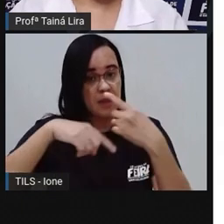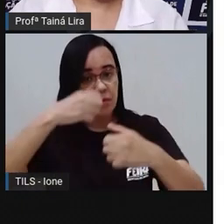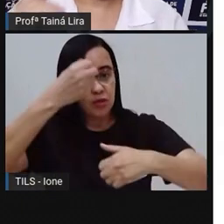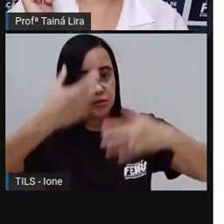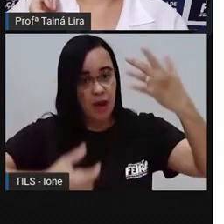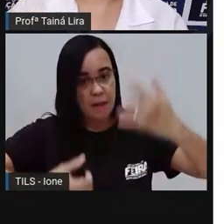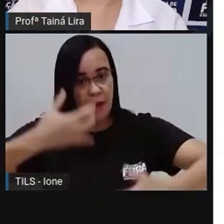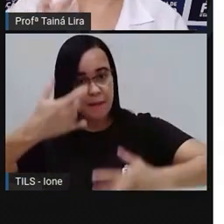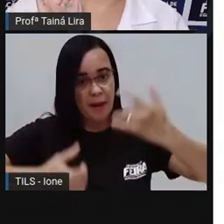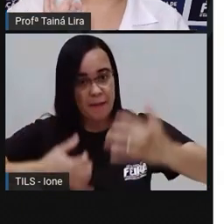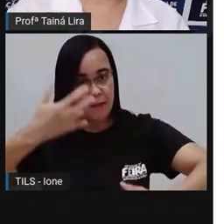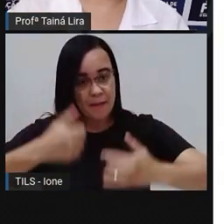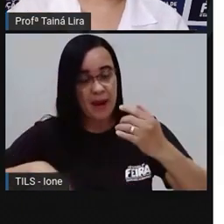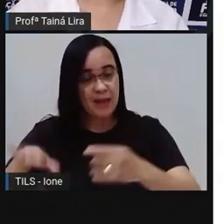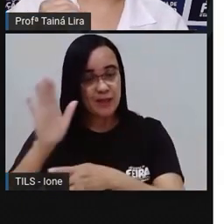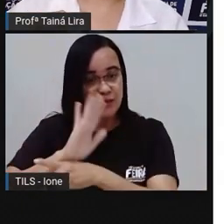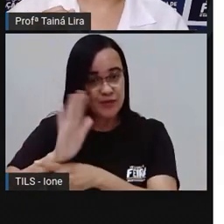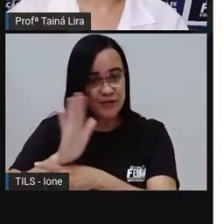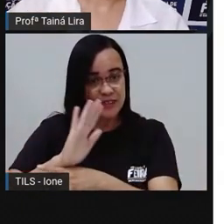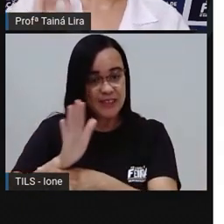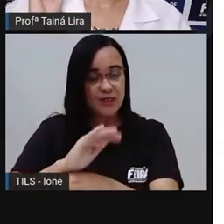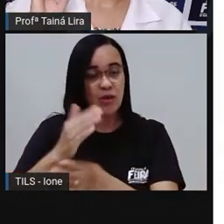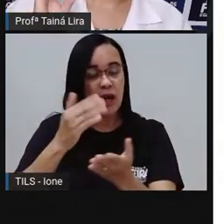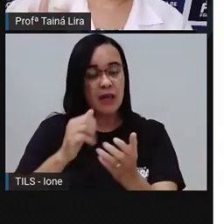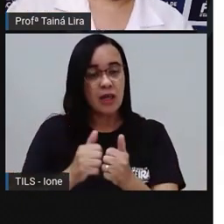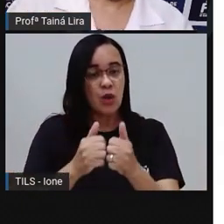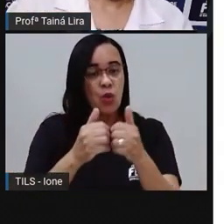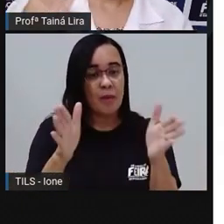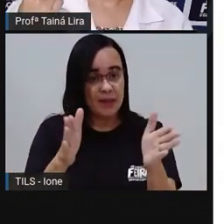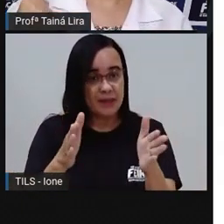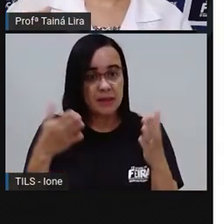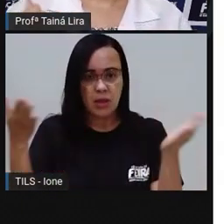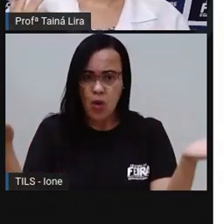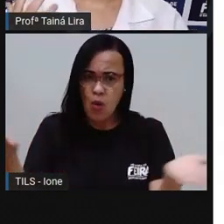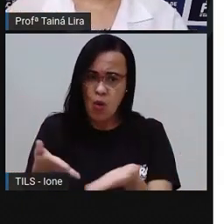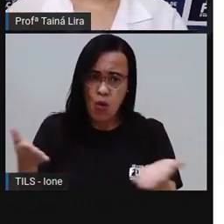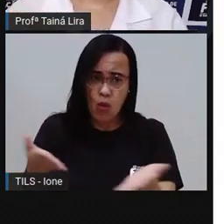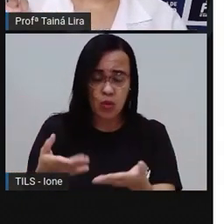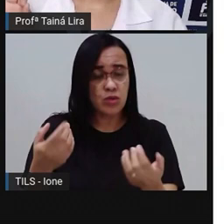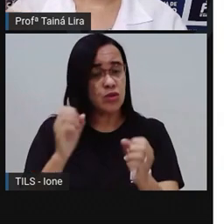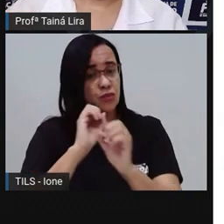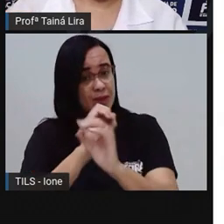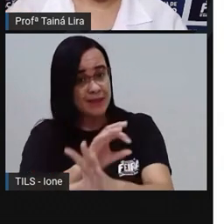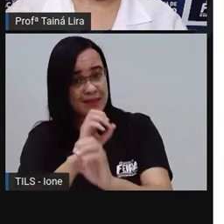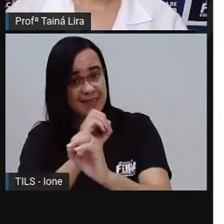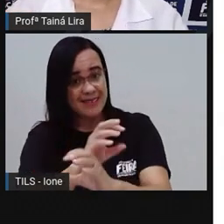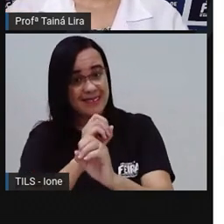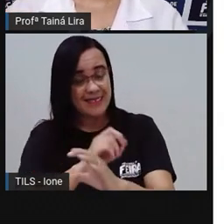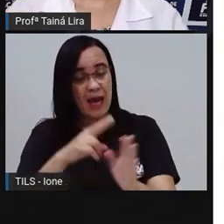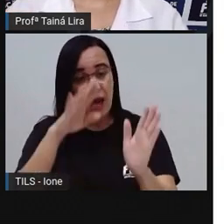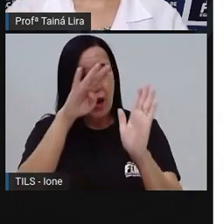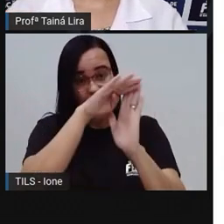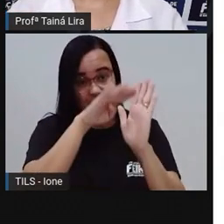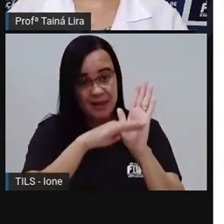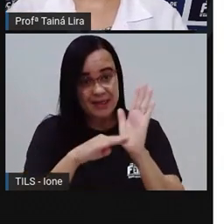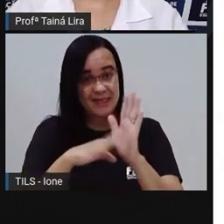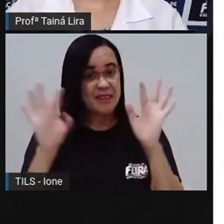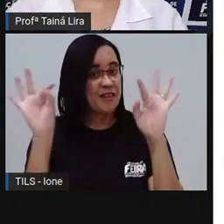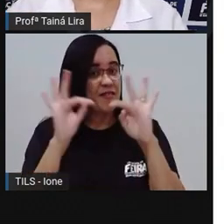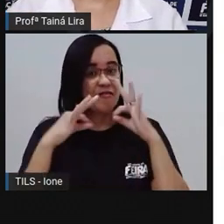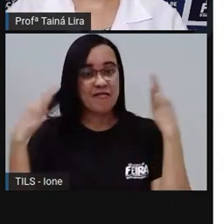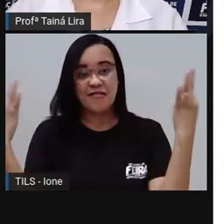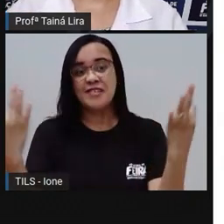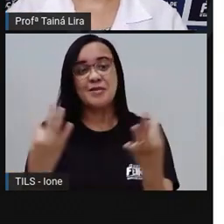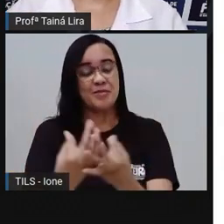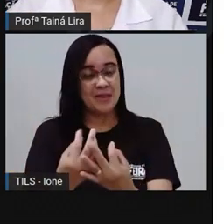apresentou No vídeo Você vai começar Ó Hoje Eu vou ensinar Uma receita De família E aí você vai dizer O